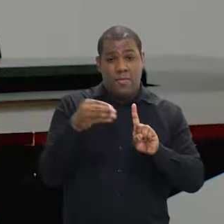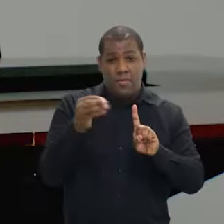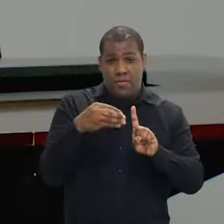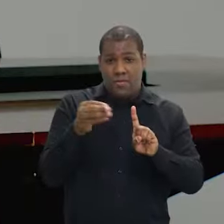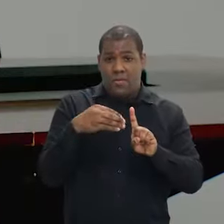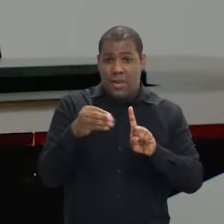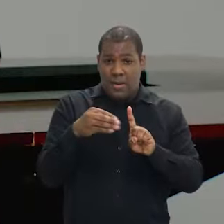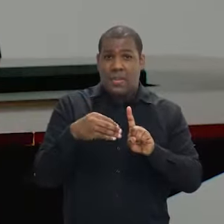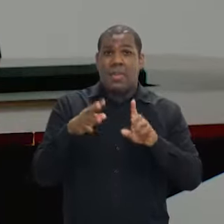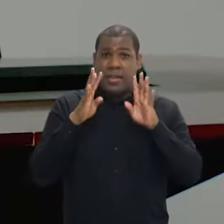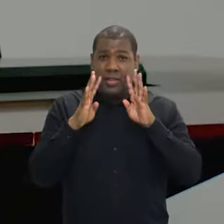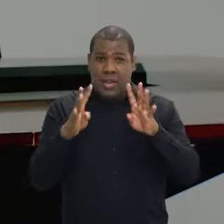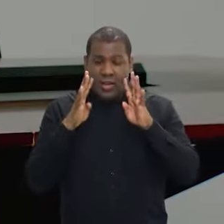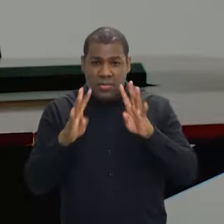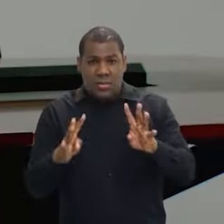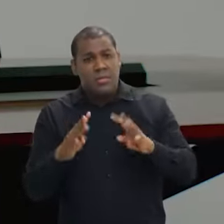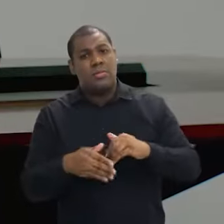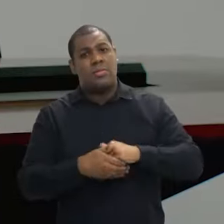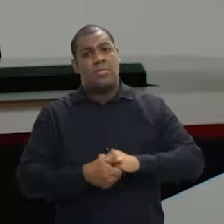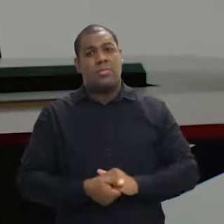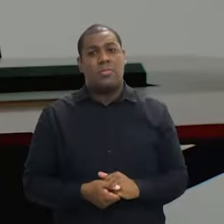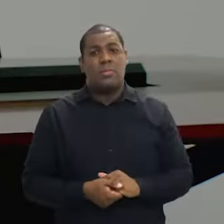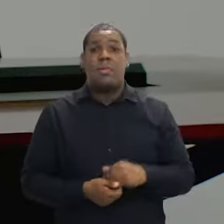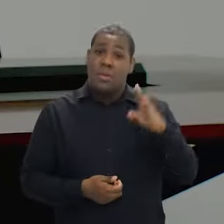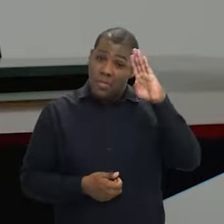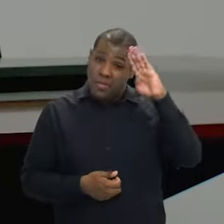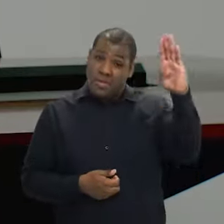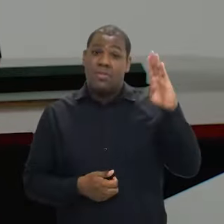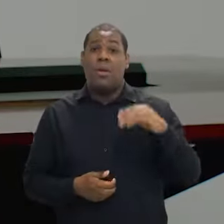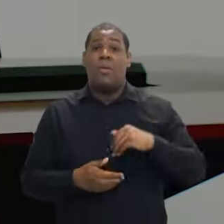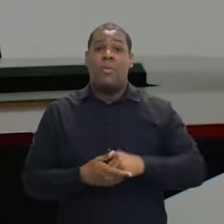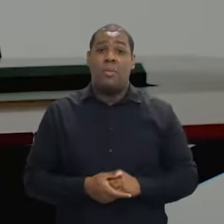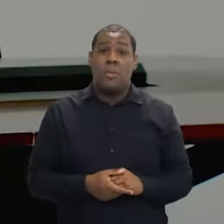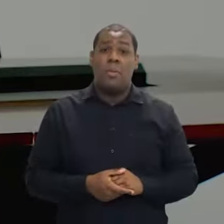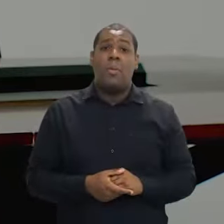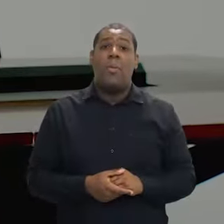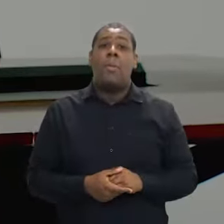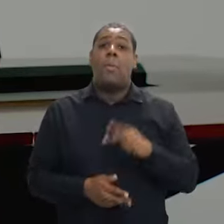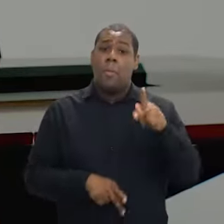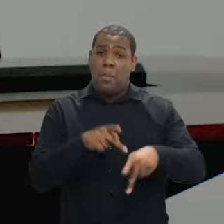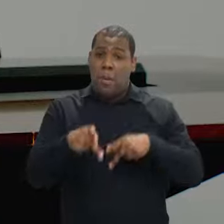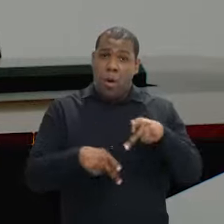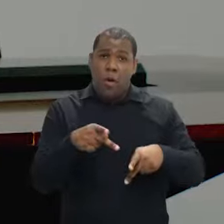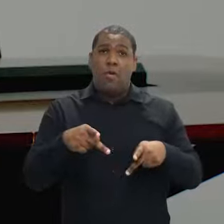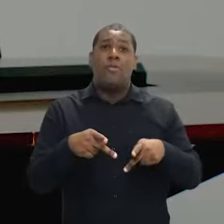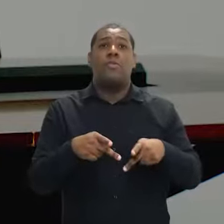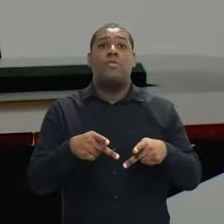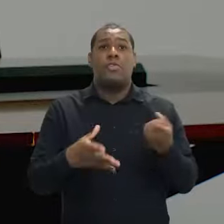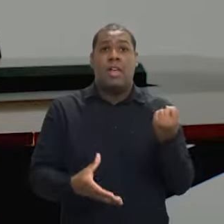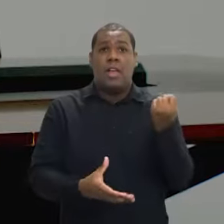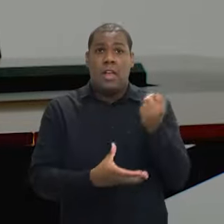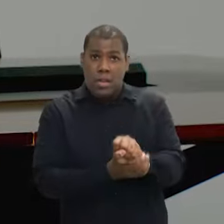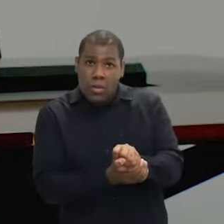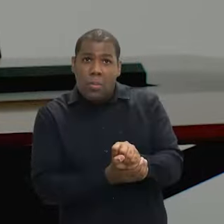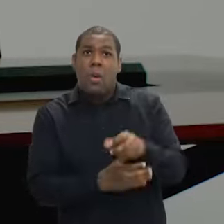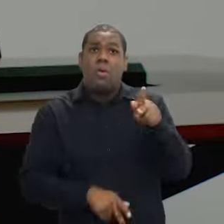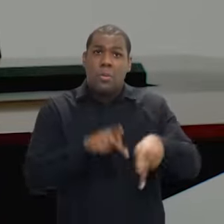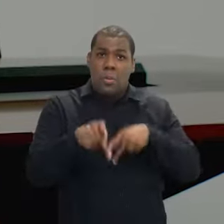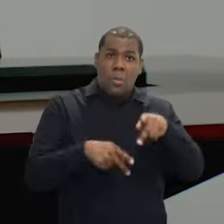vulnerabilizados nesse processo de ameaça, de conflitos, especialmente povos tradicionais, quilombolas,